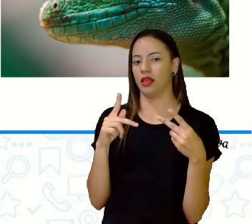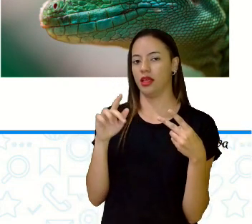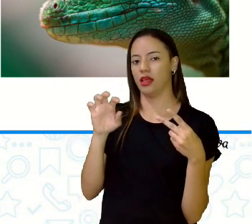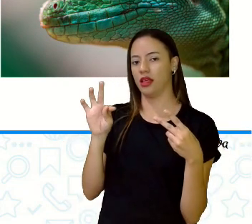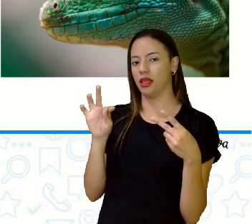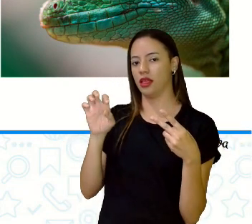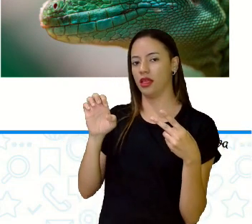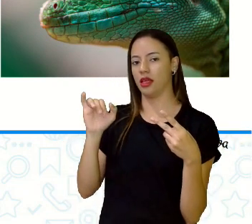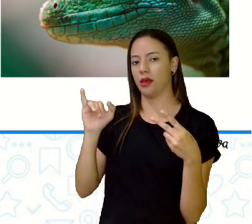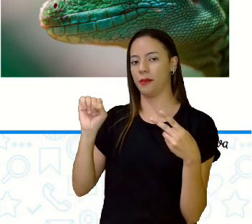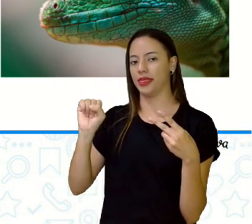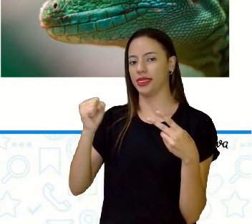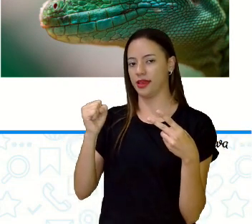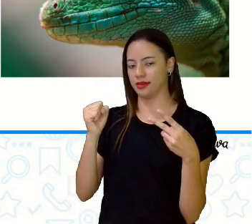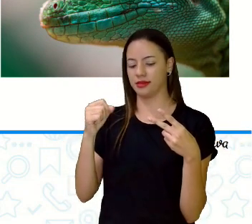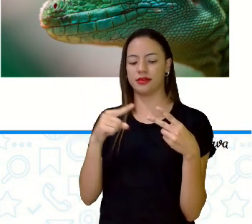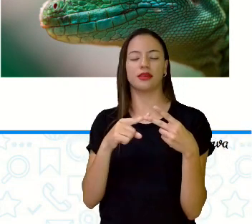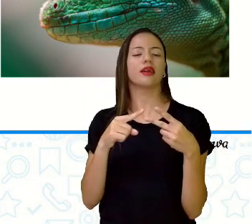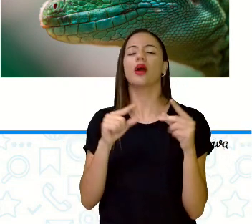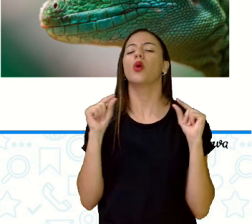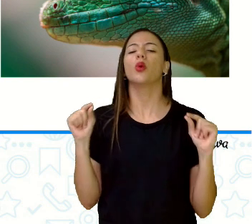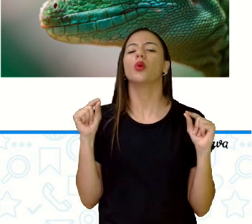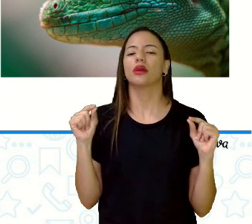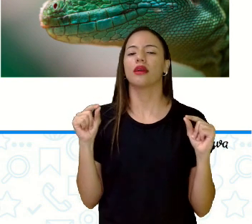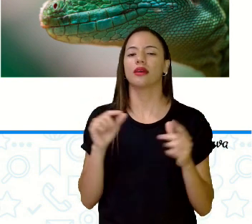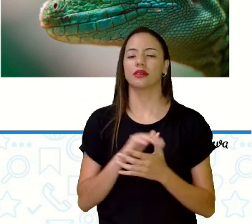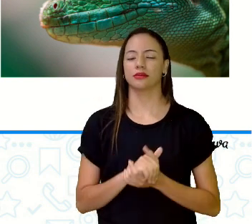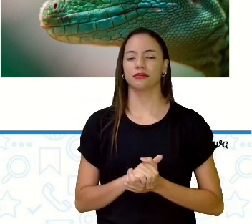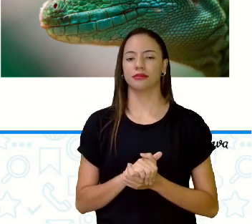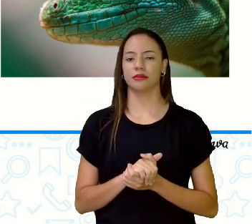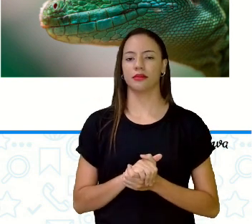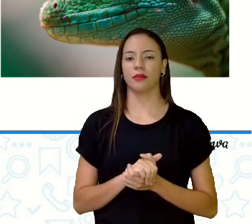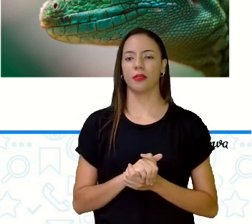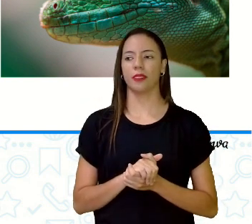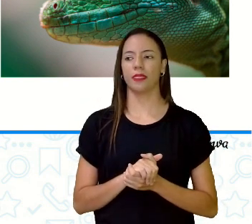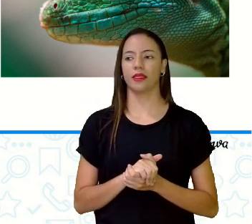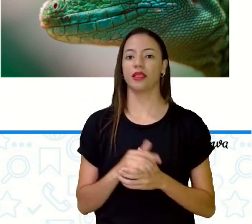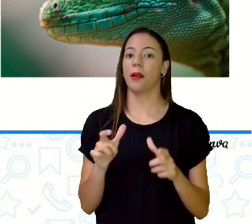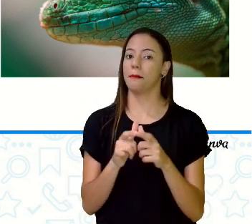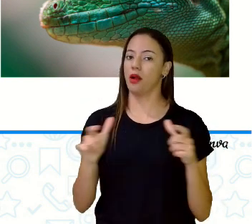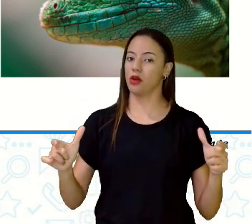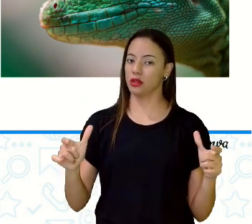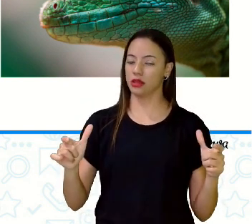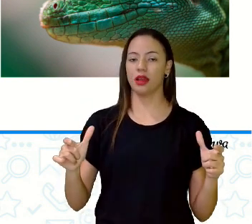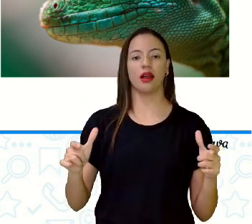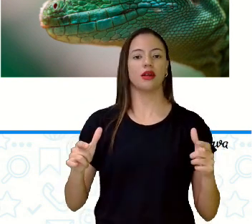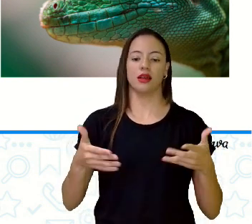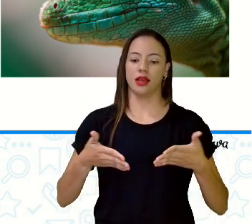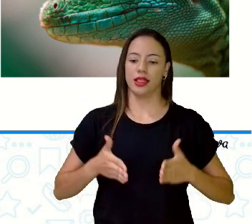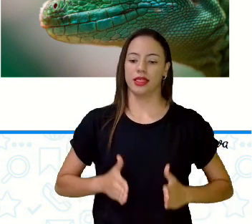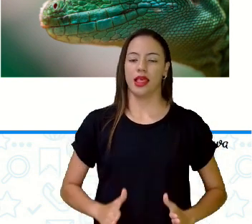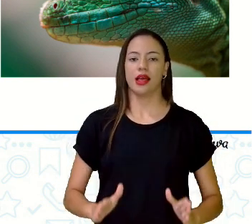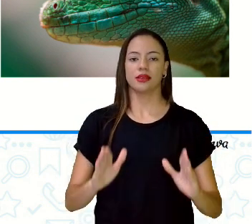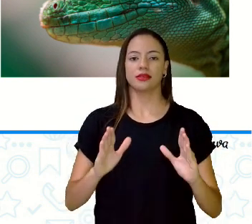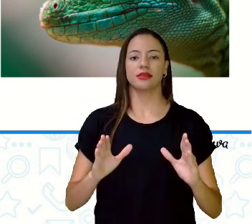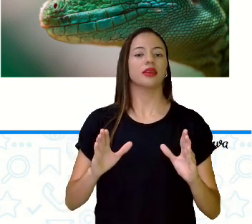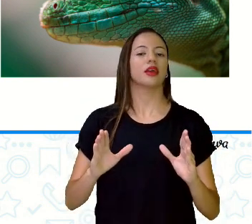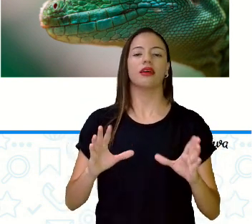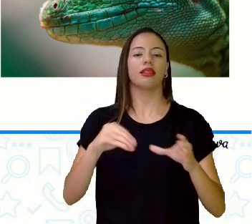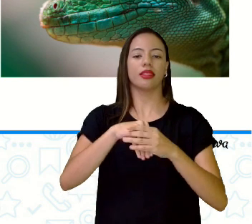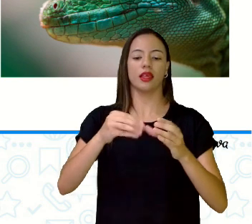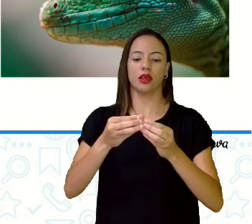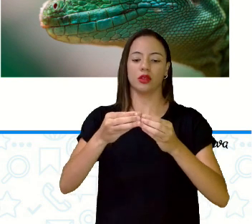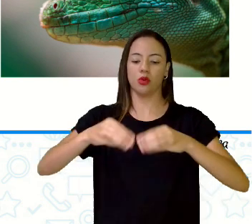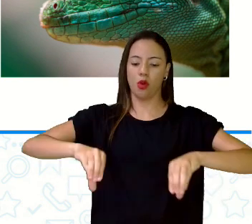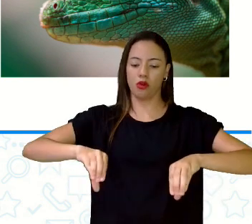animais vertebrados. O que são os répteis? São animais, quer dizer, a maioria deles nasce de ovos, que em grande parte